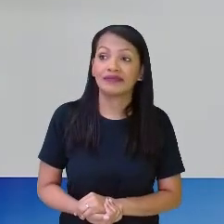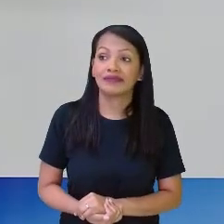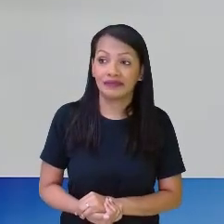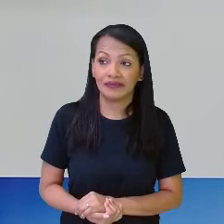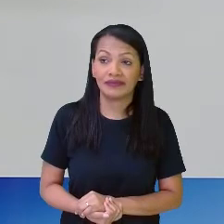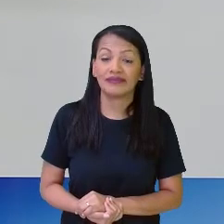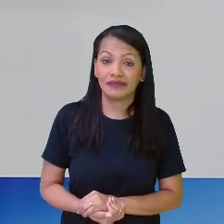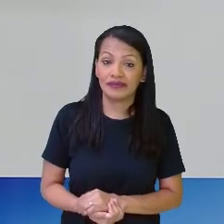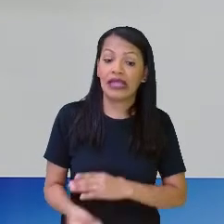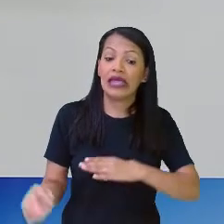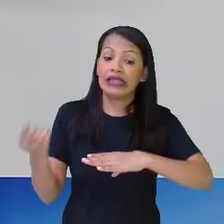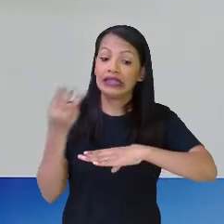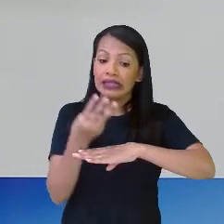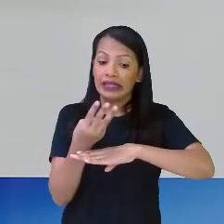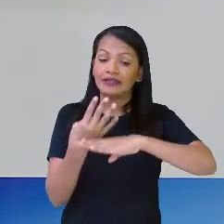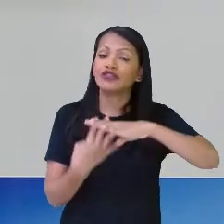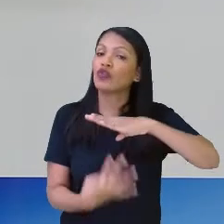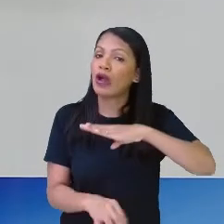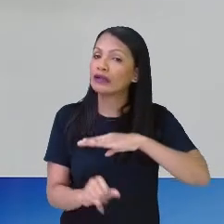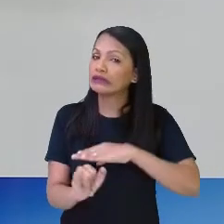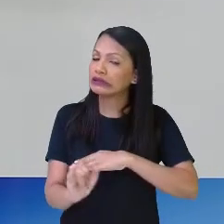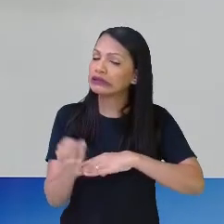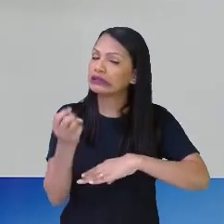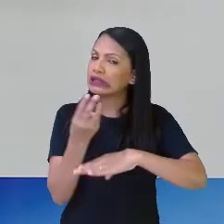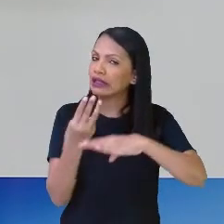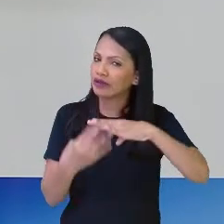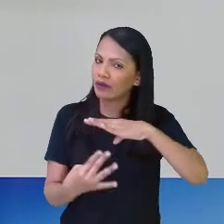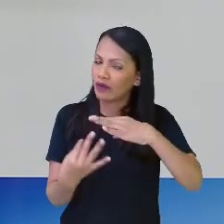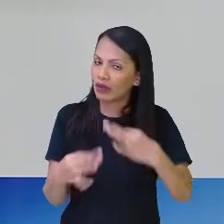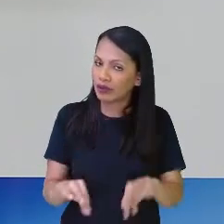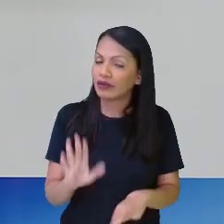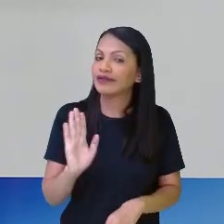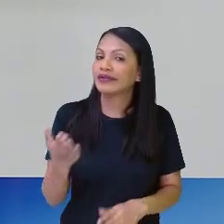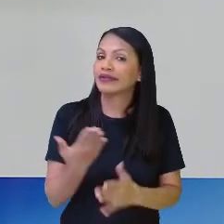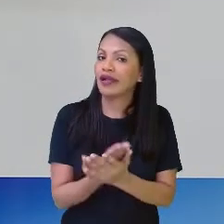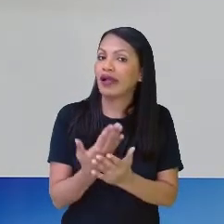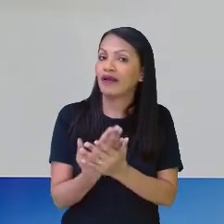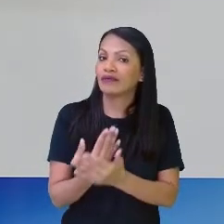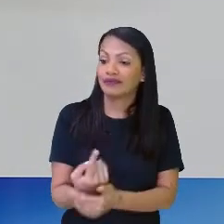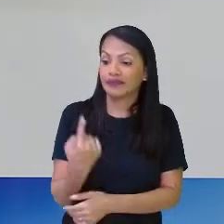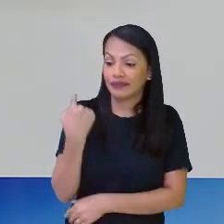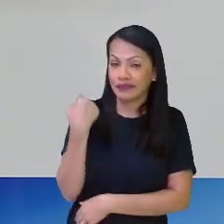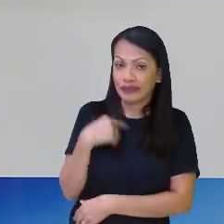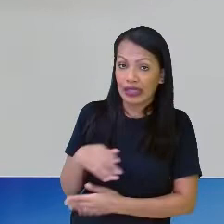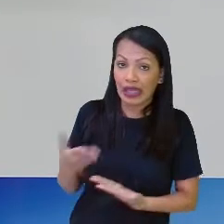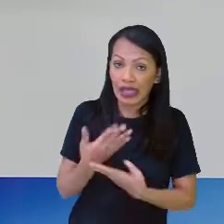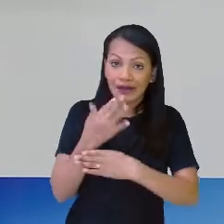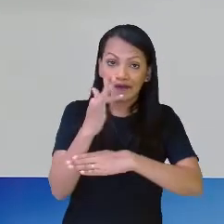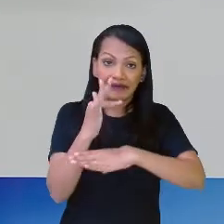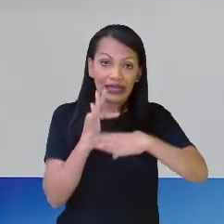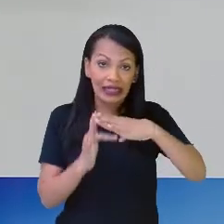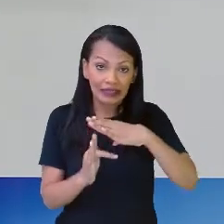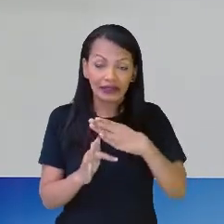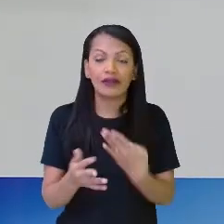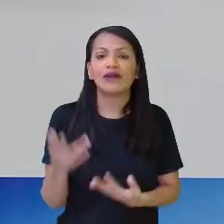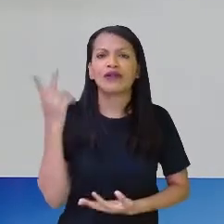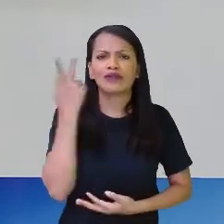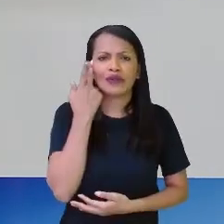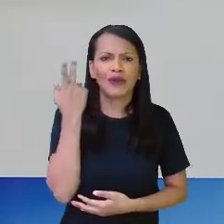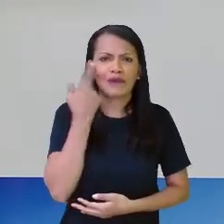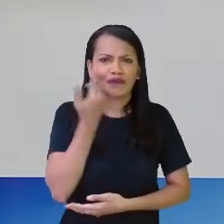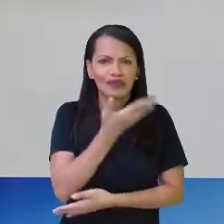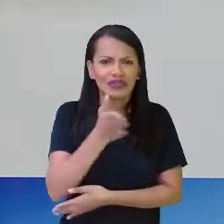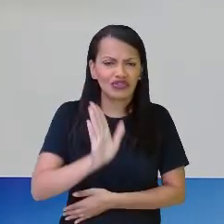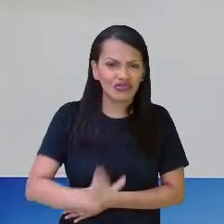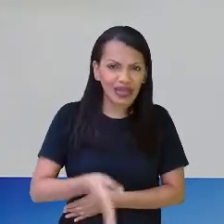quartos. Lembram disso? Nós já trabalhamos em aulas anteriores. Essa é a nossa fração normalzinha, que